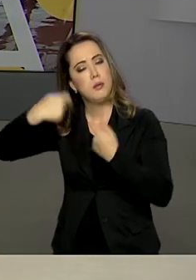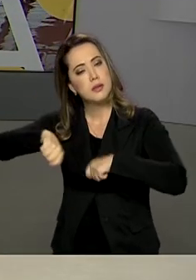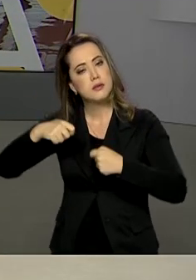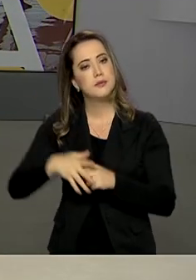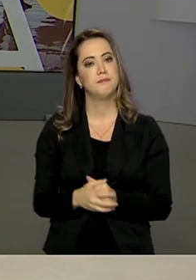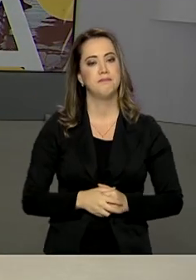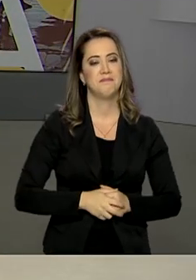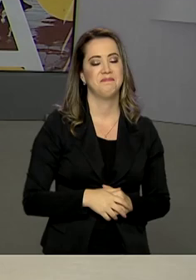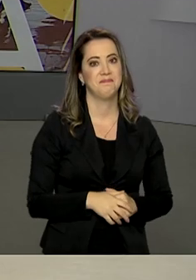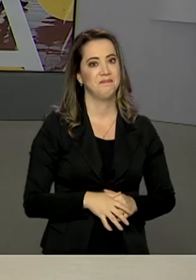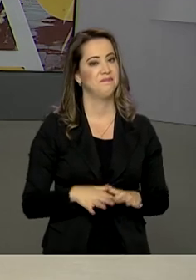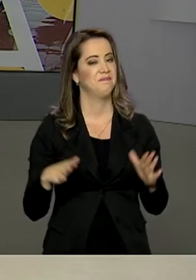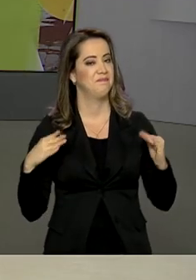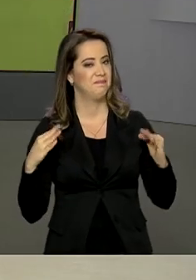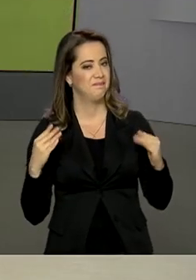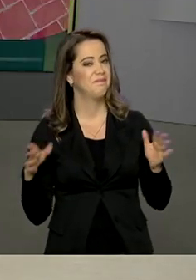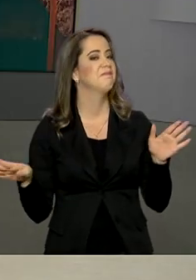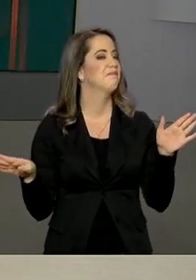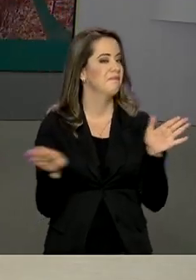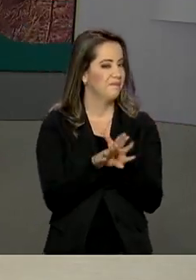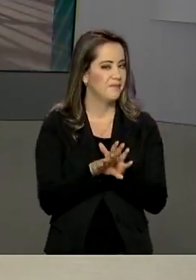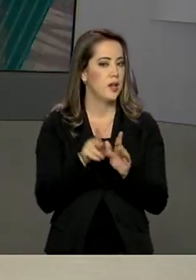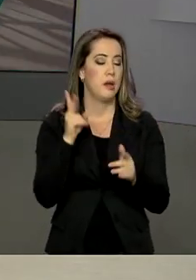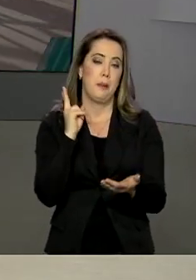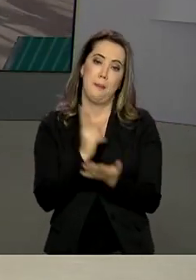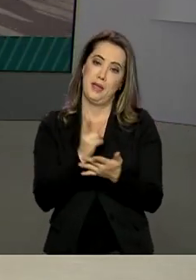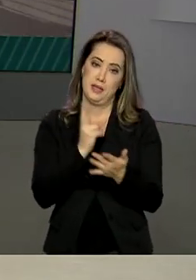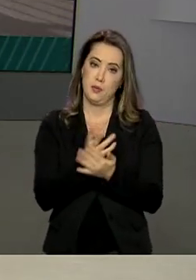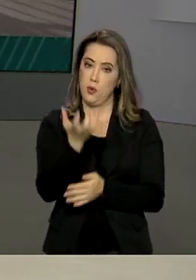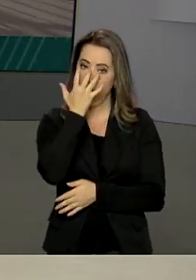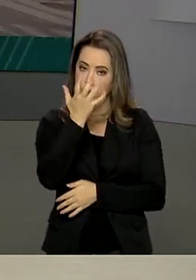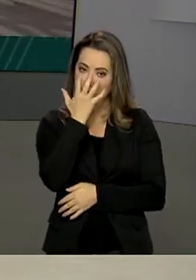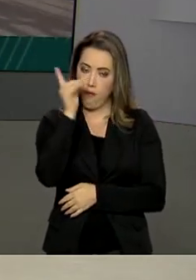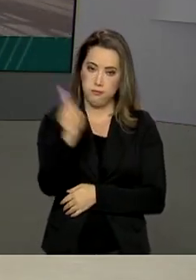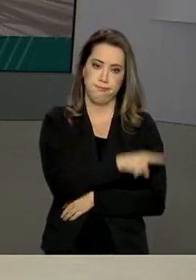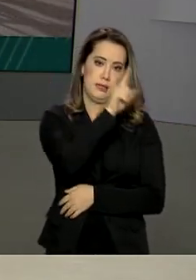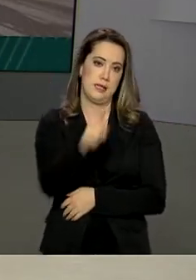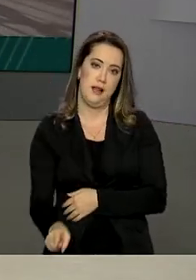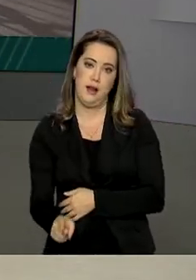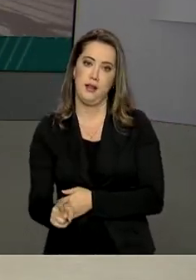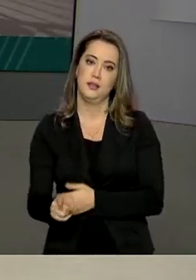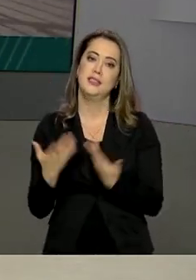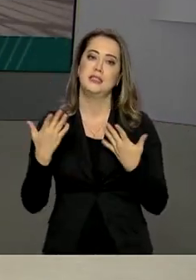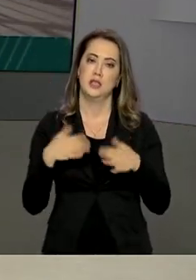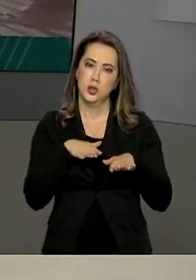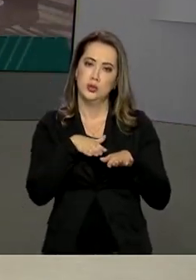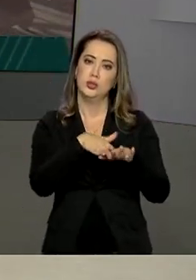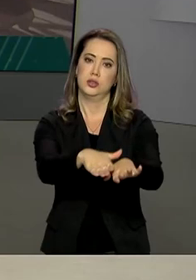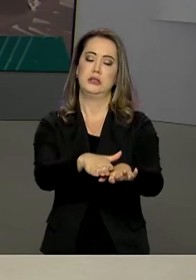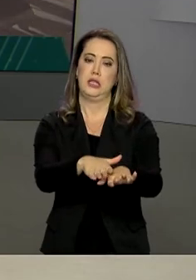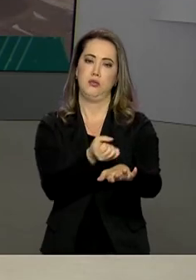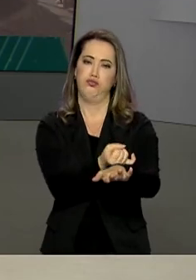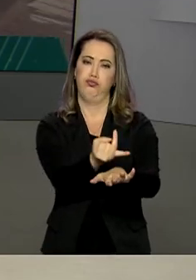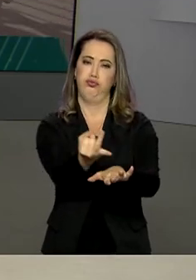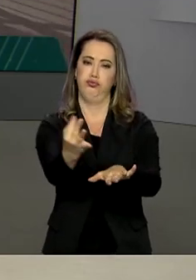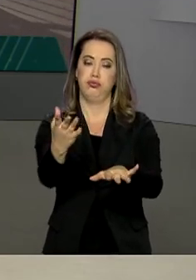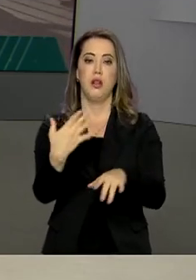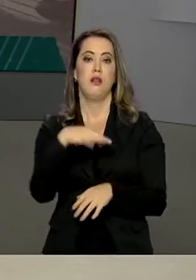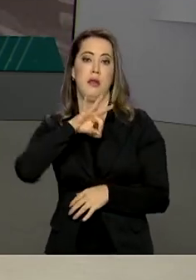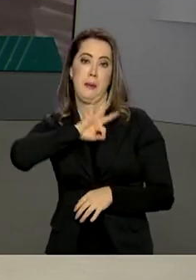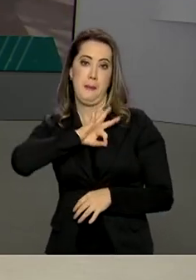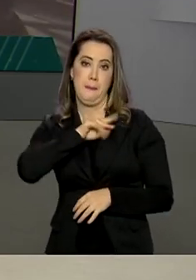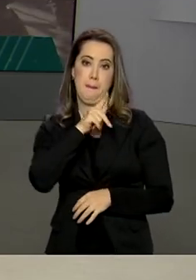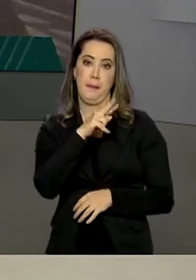chegando e mesmo com a festa de carnaval sendo cancelada em várias cidades, as estradas devem ficar cheias. A Polícia Rodoviária Federal